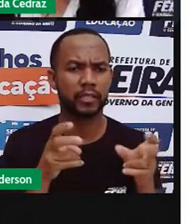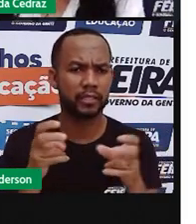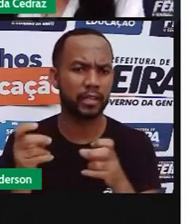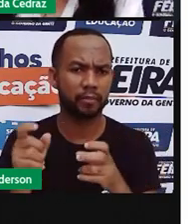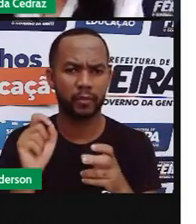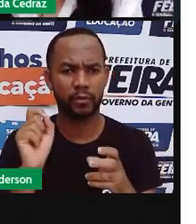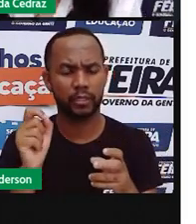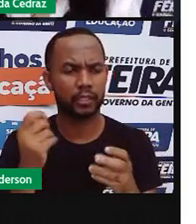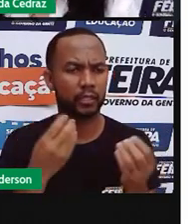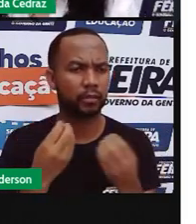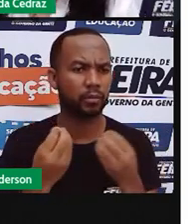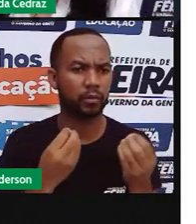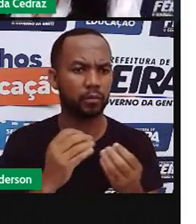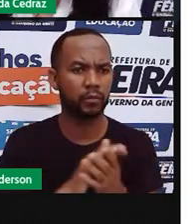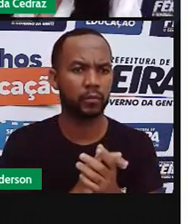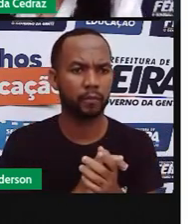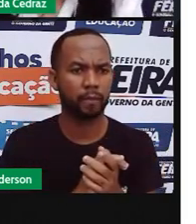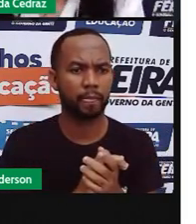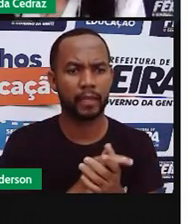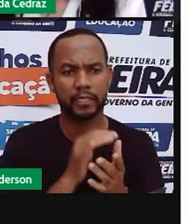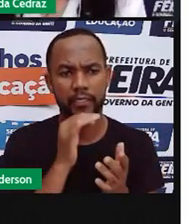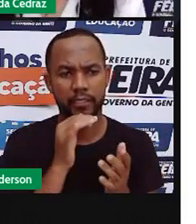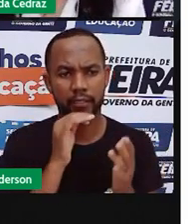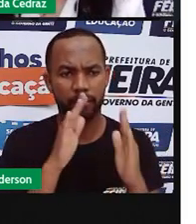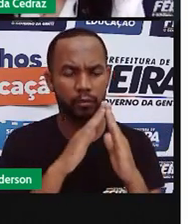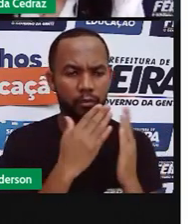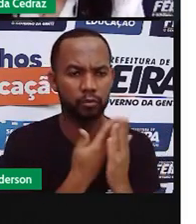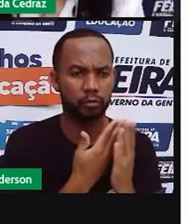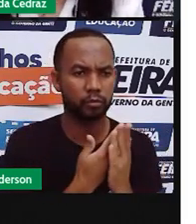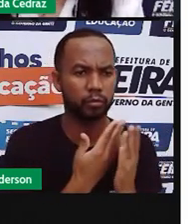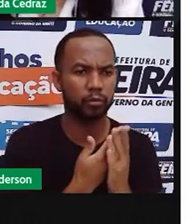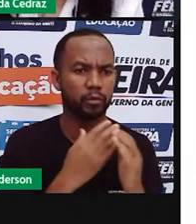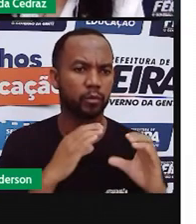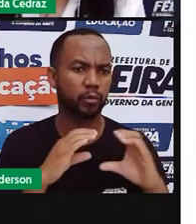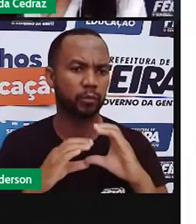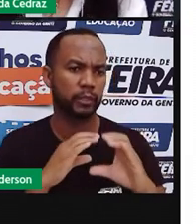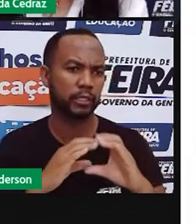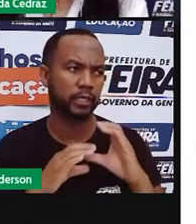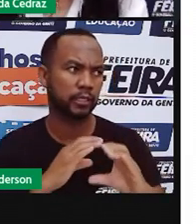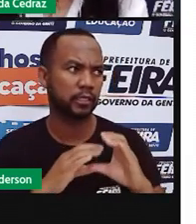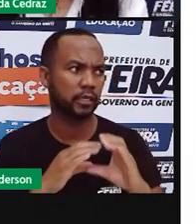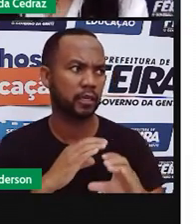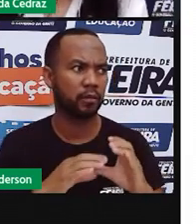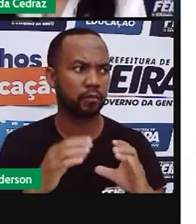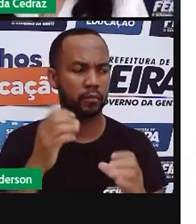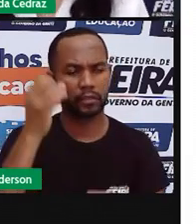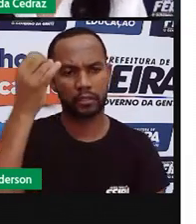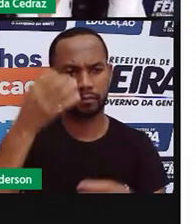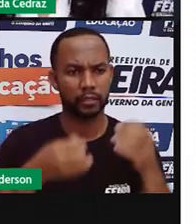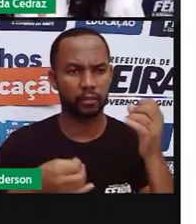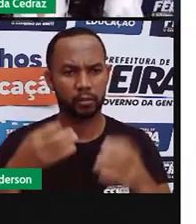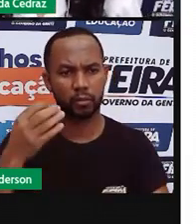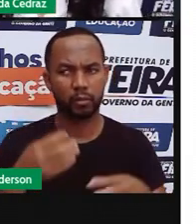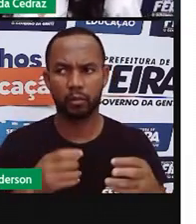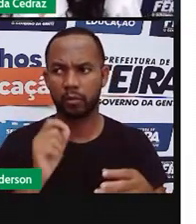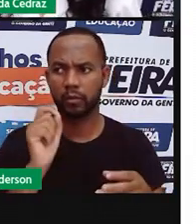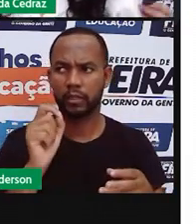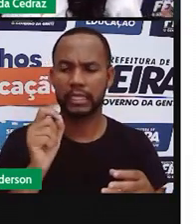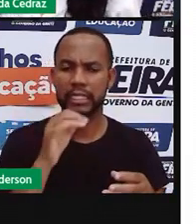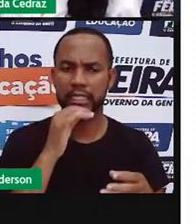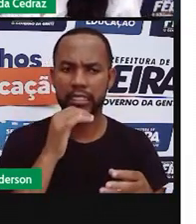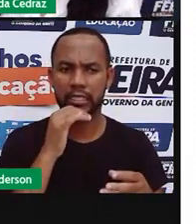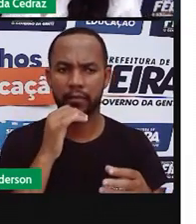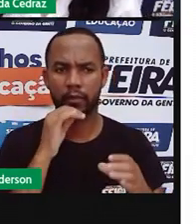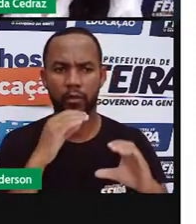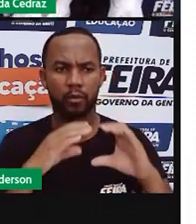acontecendo. Na nossa última aula sobre meios de comunicação, eu disse que para existir uma